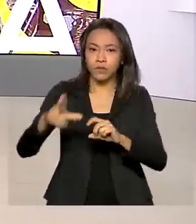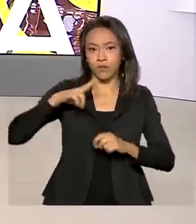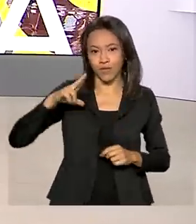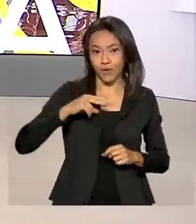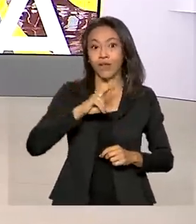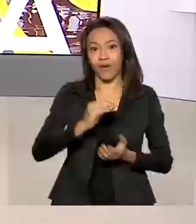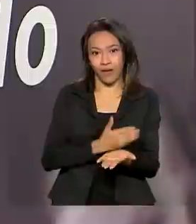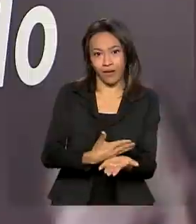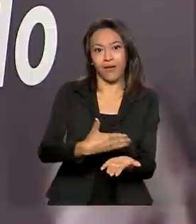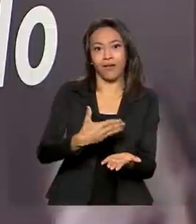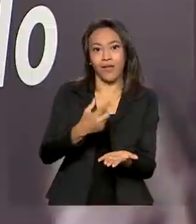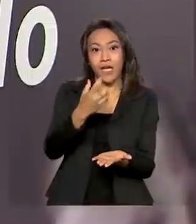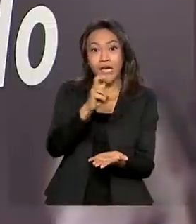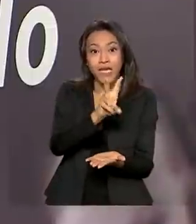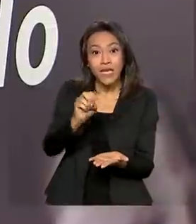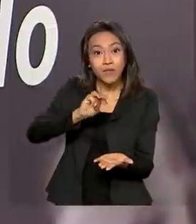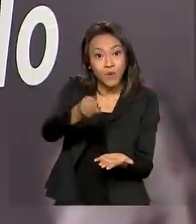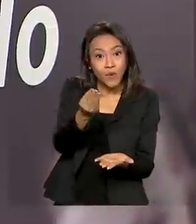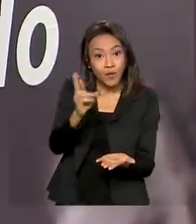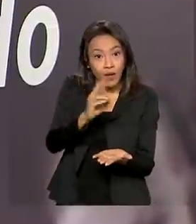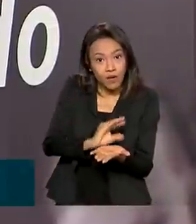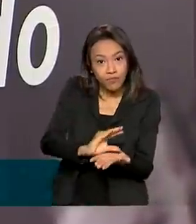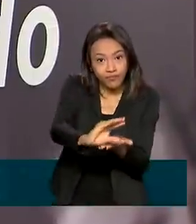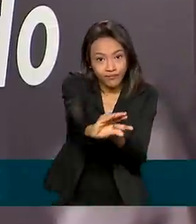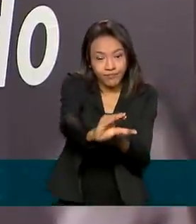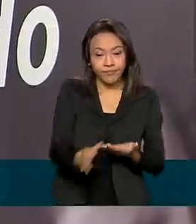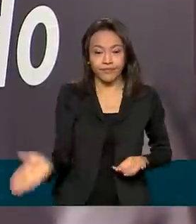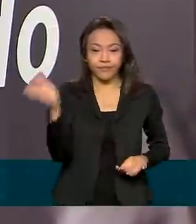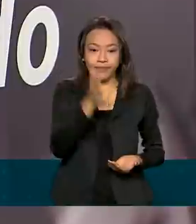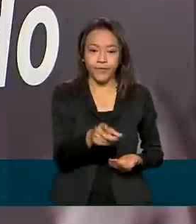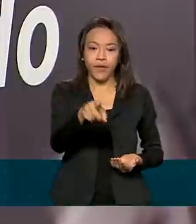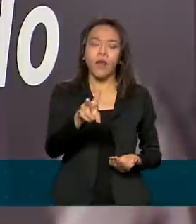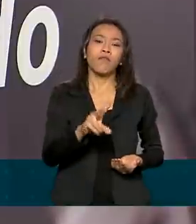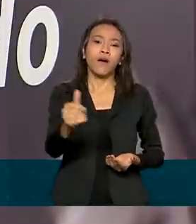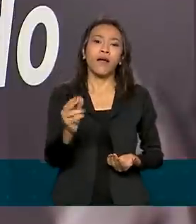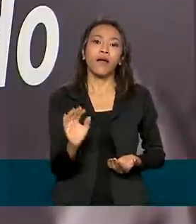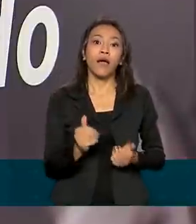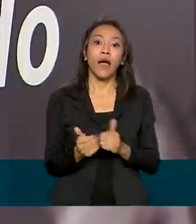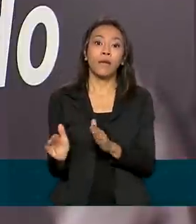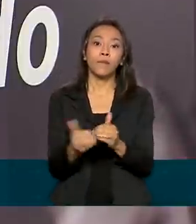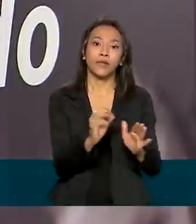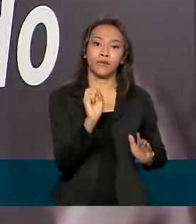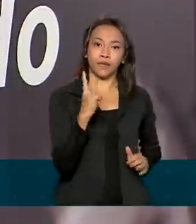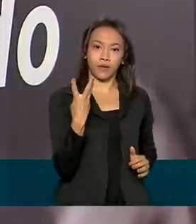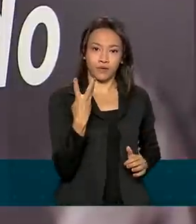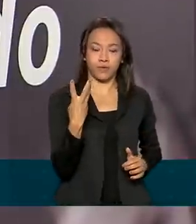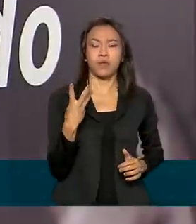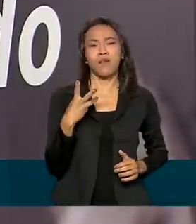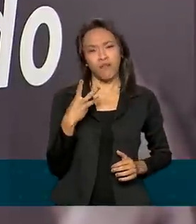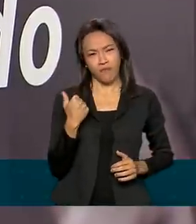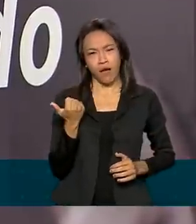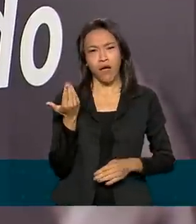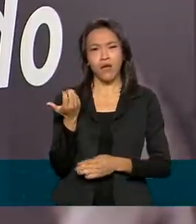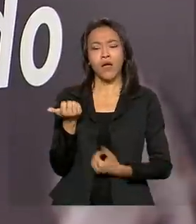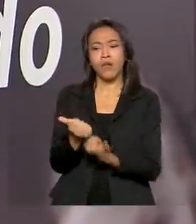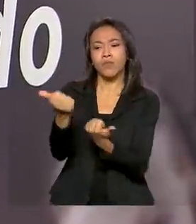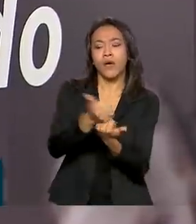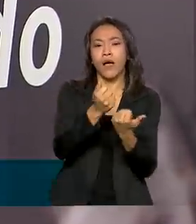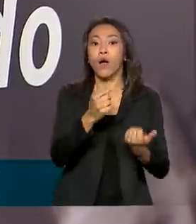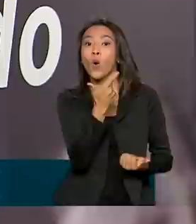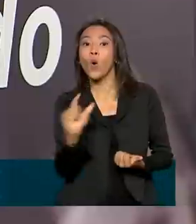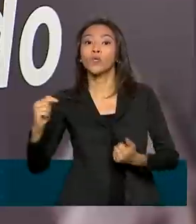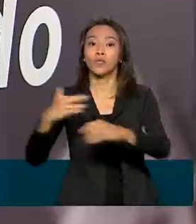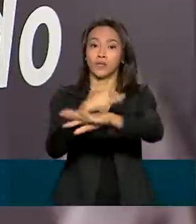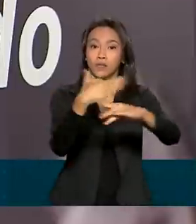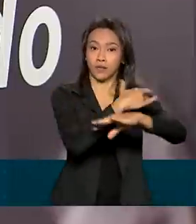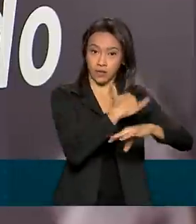reais. Com esse novo leilão, serão abertas novos três polos e com isso beneficiarão outras cidades da região. Mas,